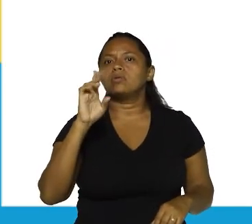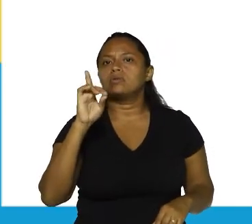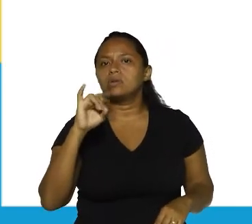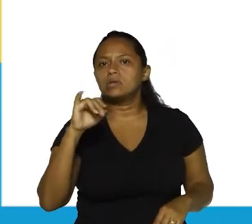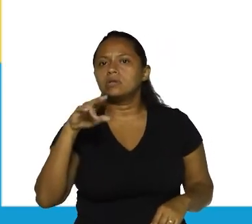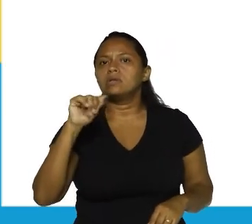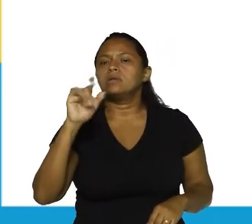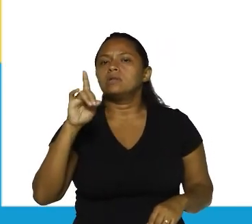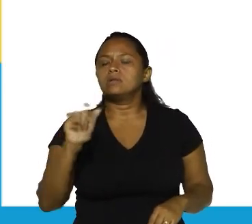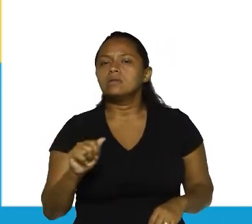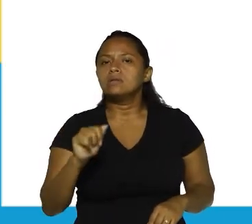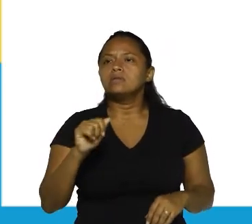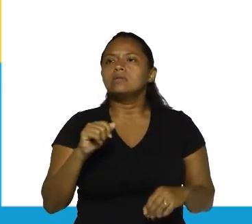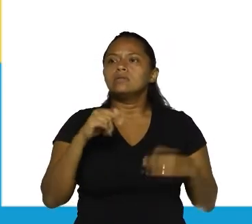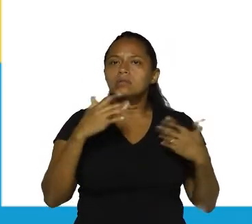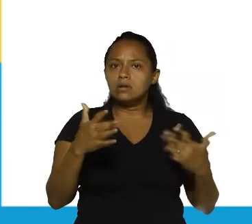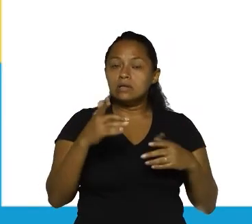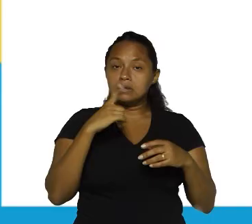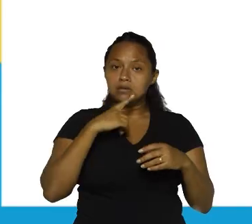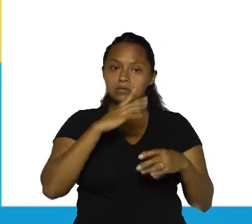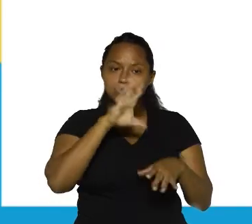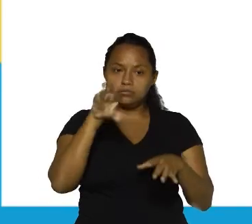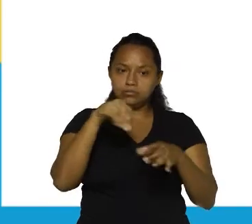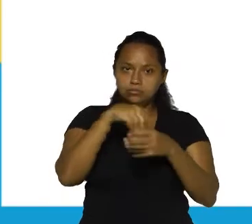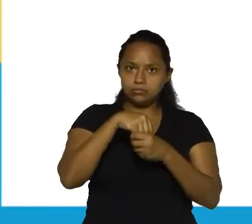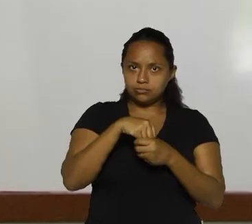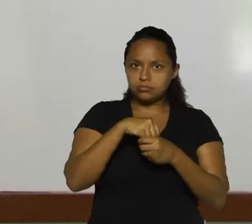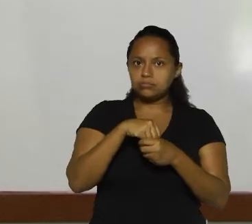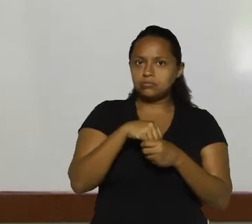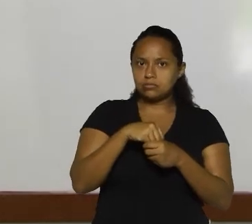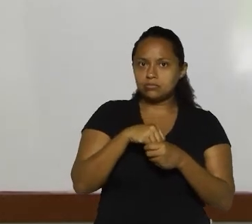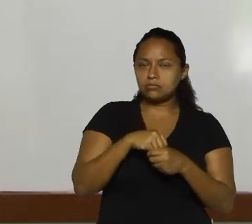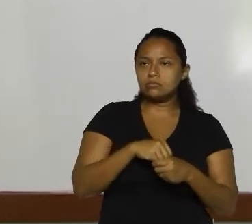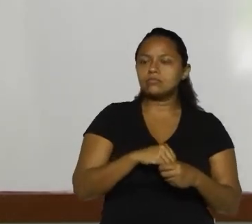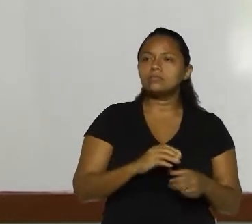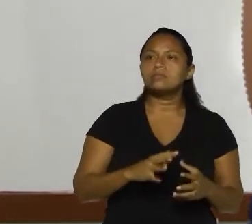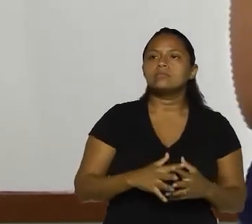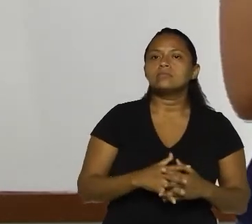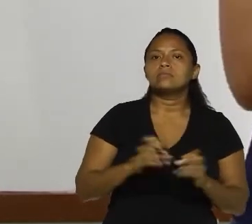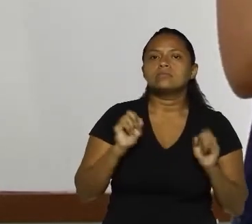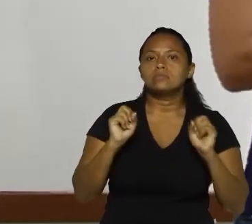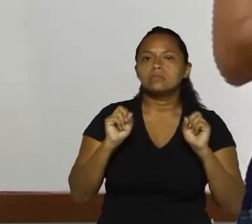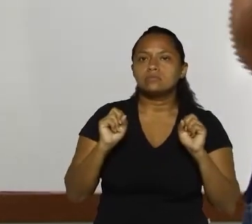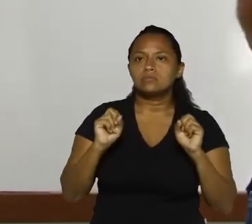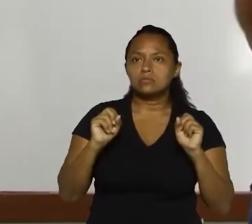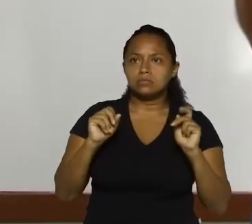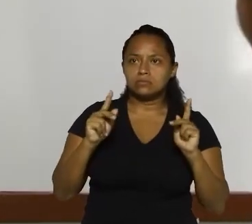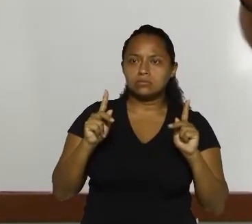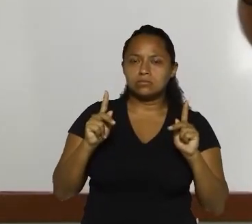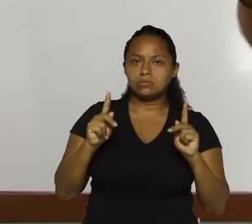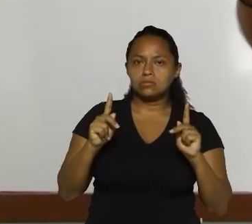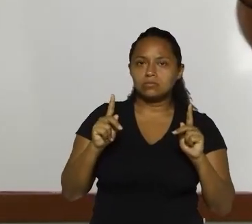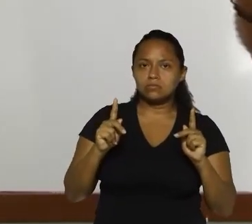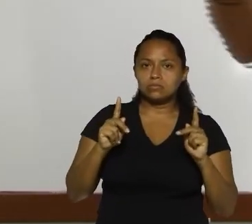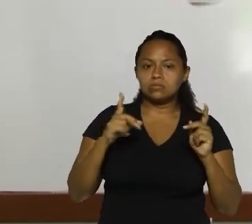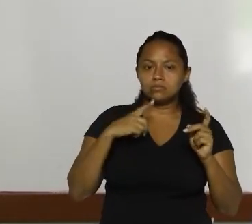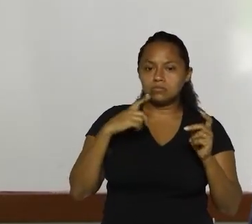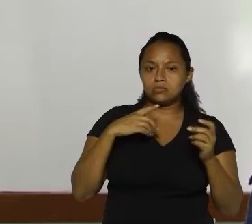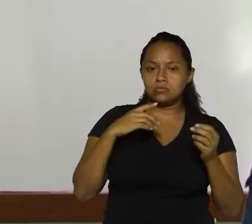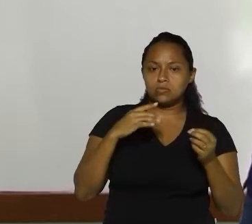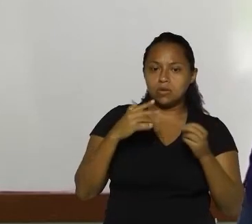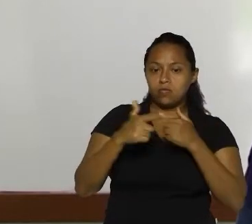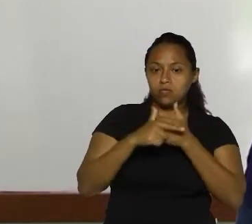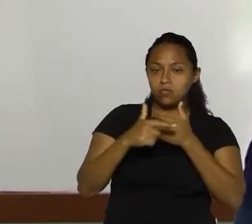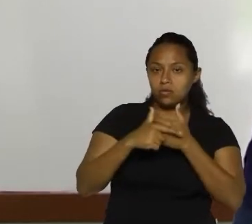a primeira e a subordinada é a que se introduz com a conjunção que, ok? É a que ocupa uma